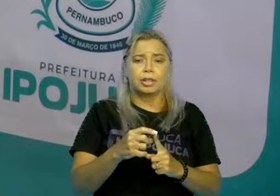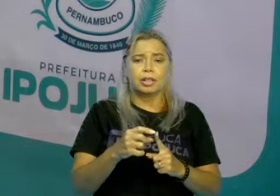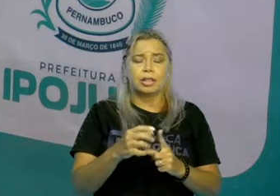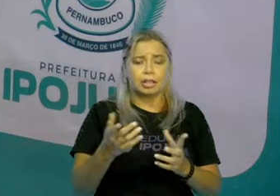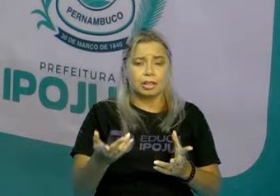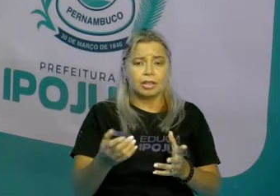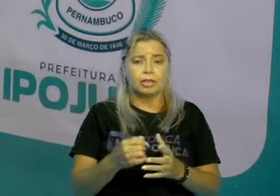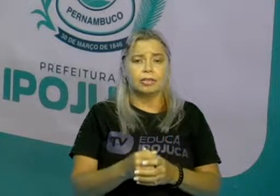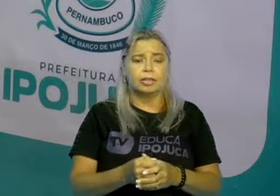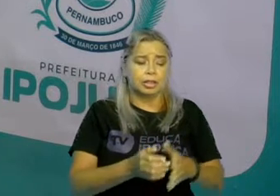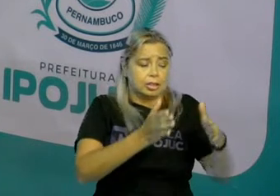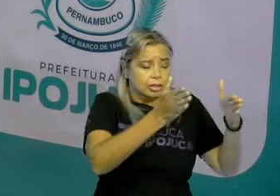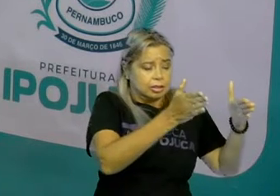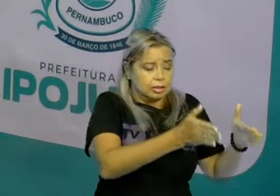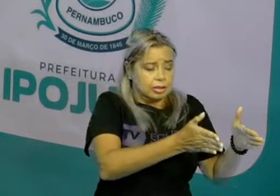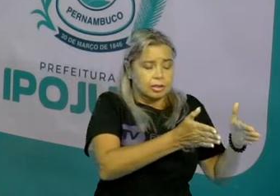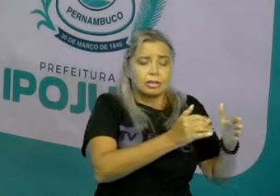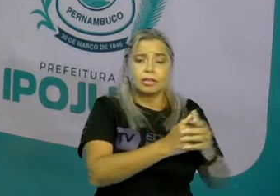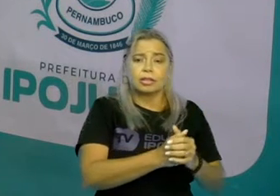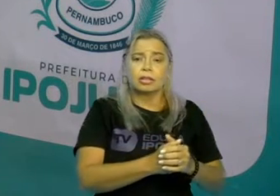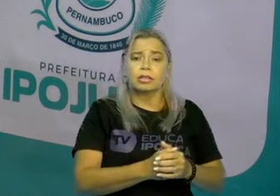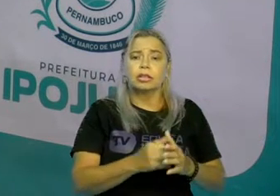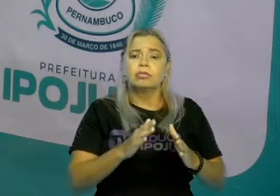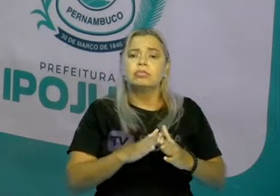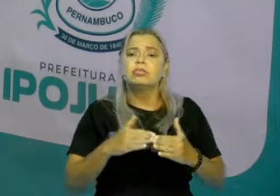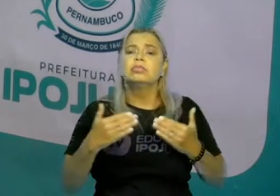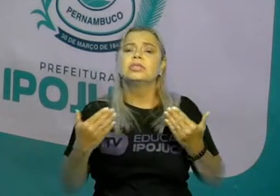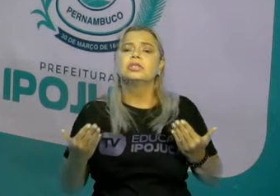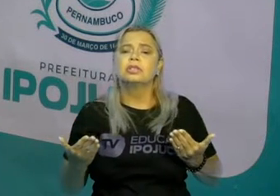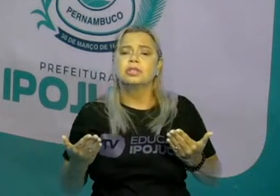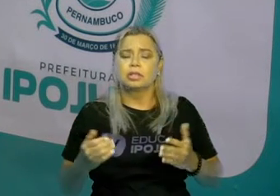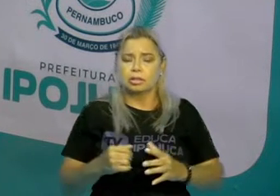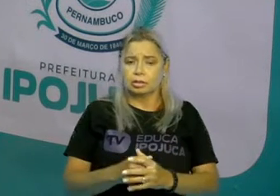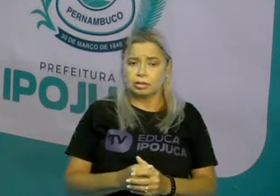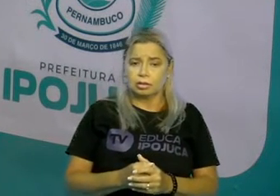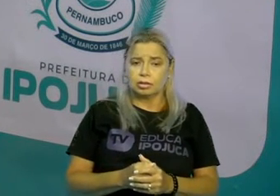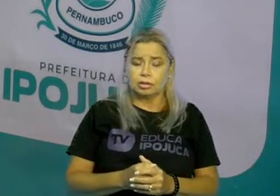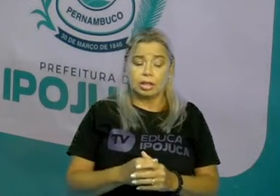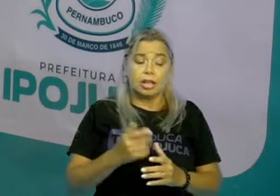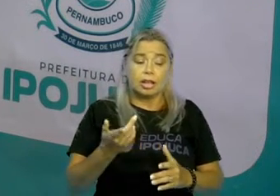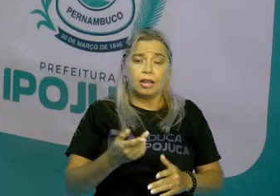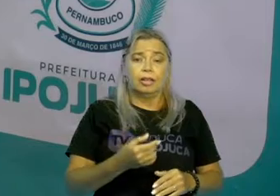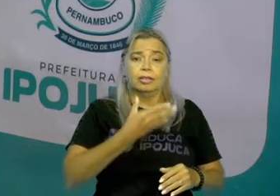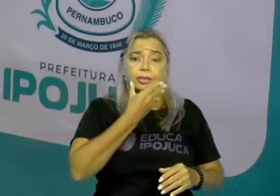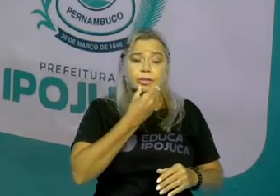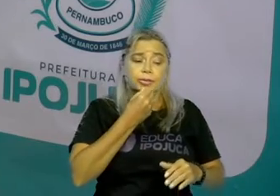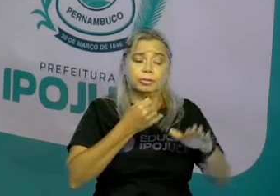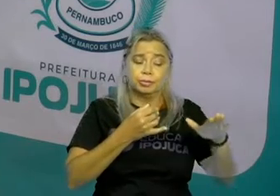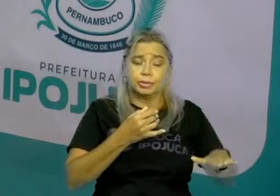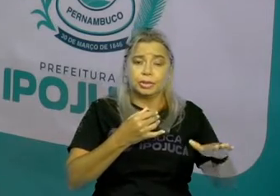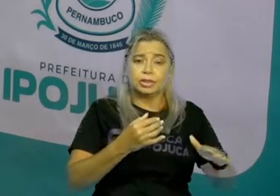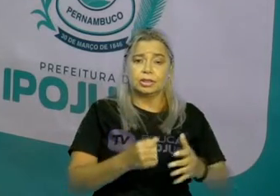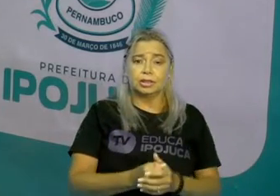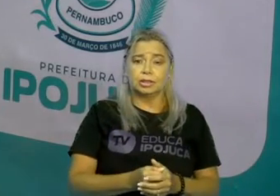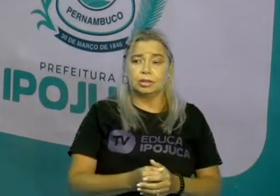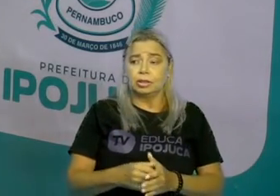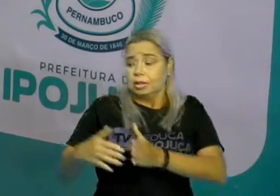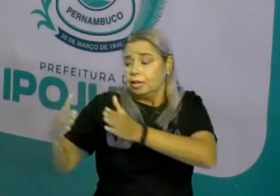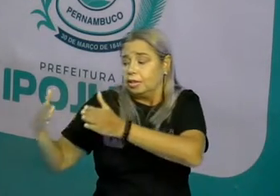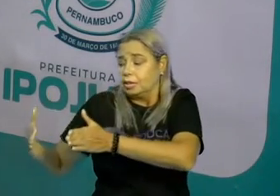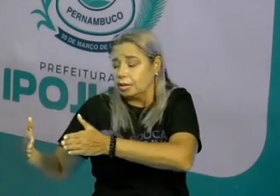de que? A esquerda do que? Do menino. E a direita de quem? Da gangorra.